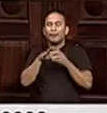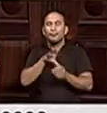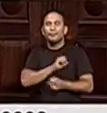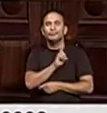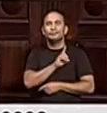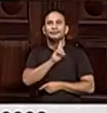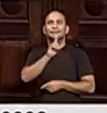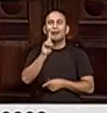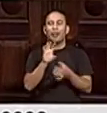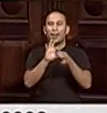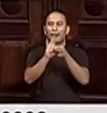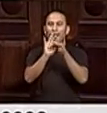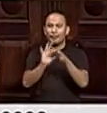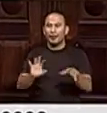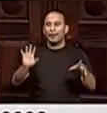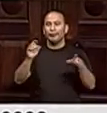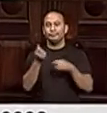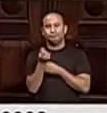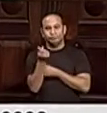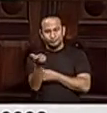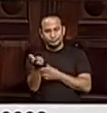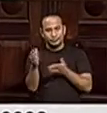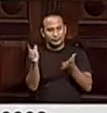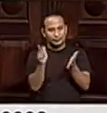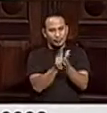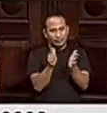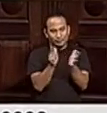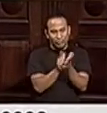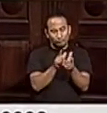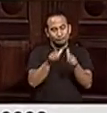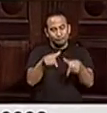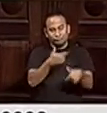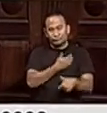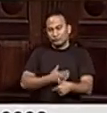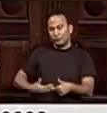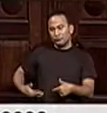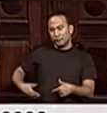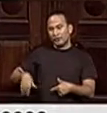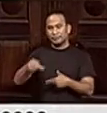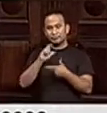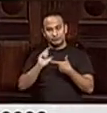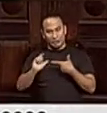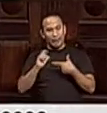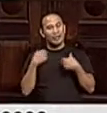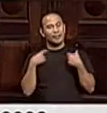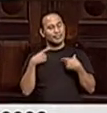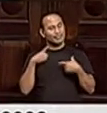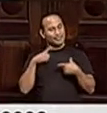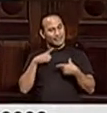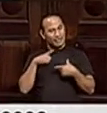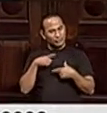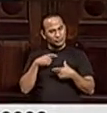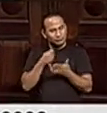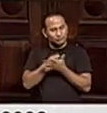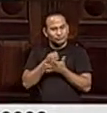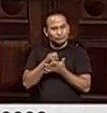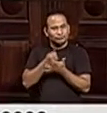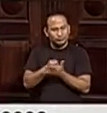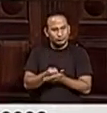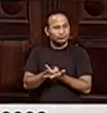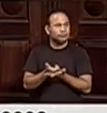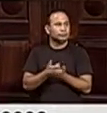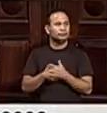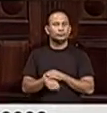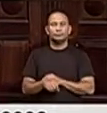uma liberação desse recurso. Isso não é papel de um governante, de um chefe de um poder executivo. Nós temos que exigir uma palavra oficial do governo do Estado.